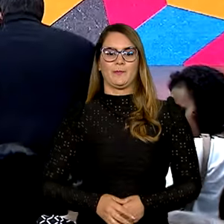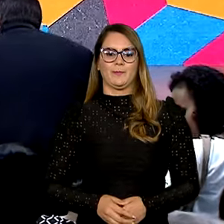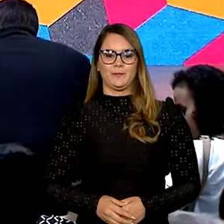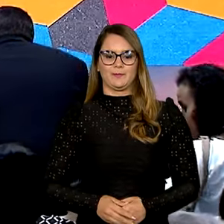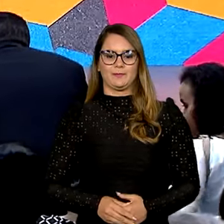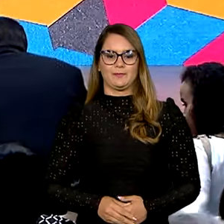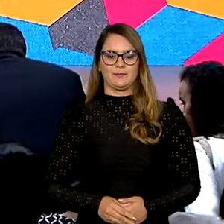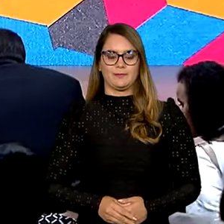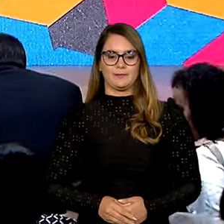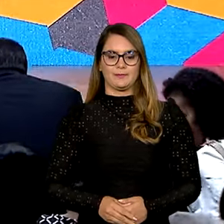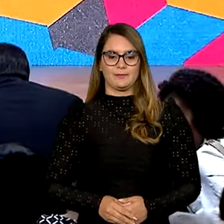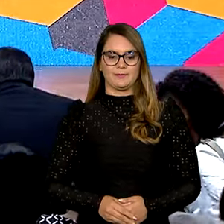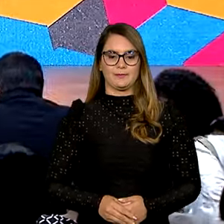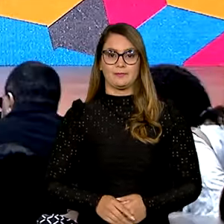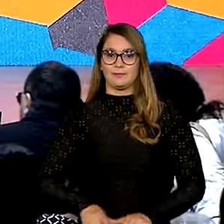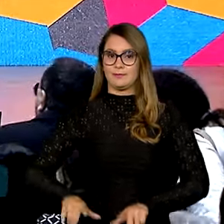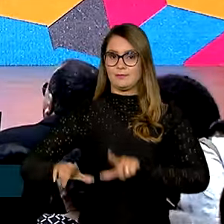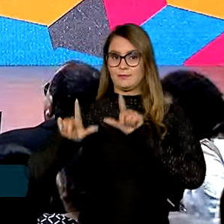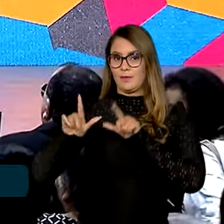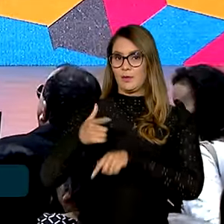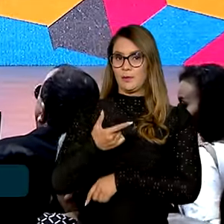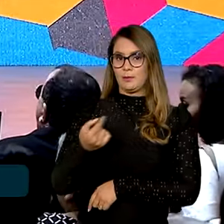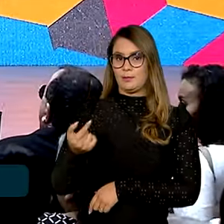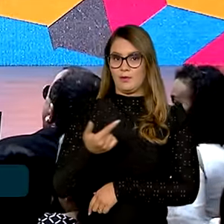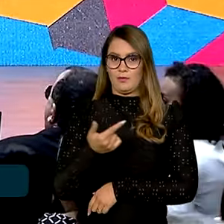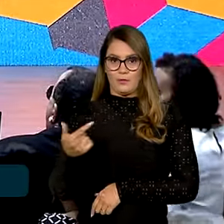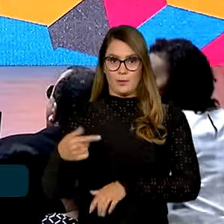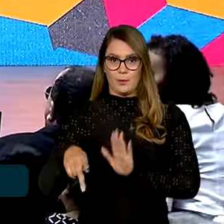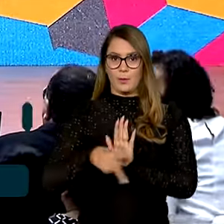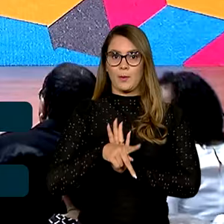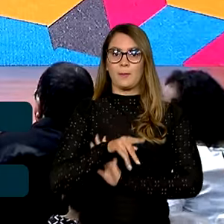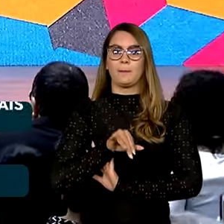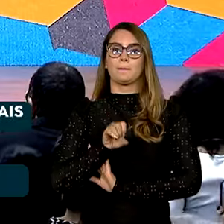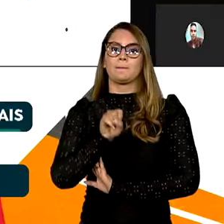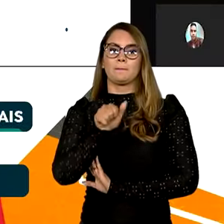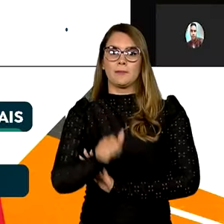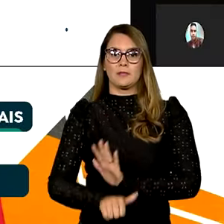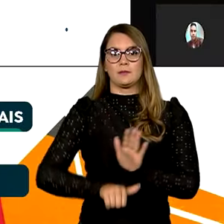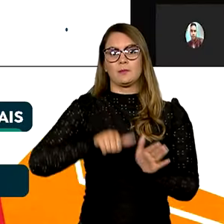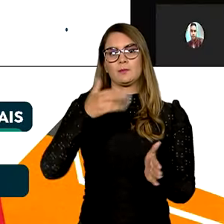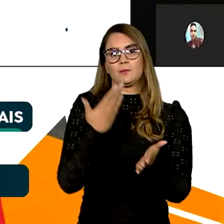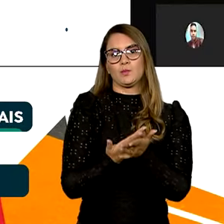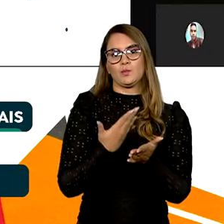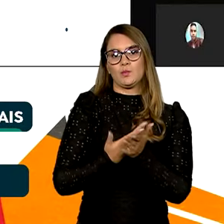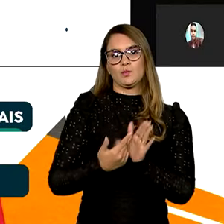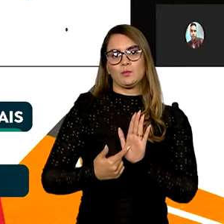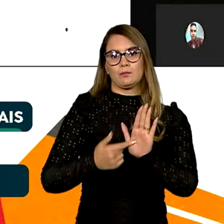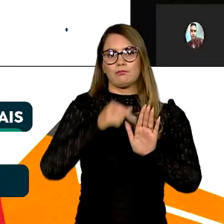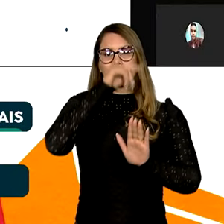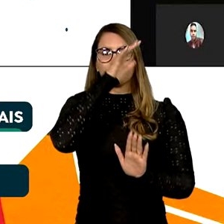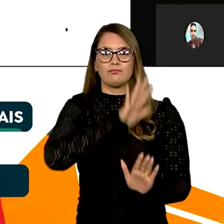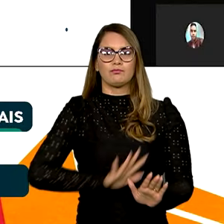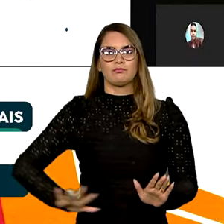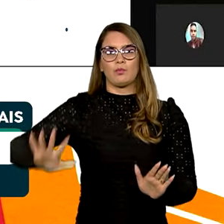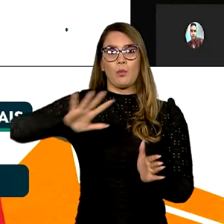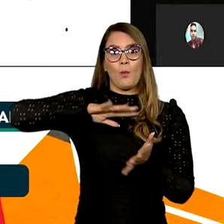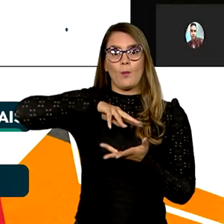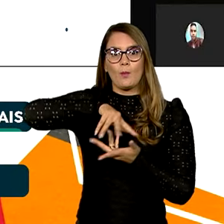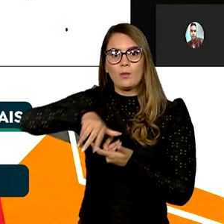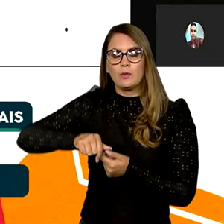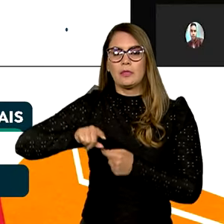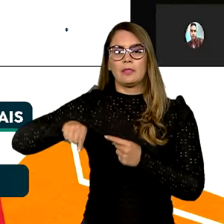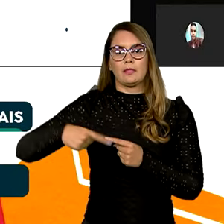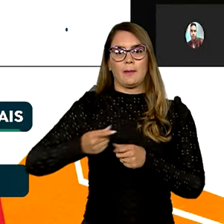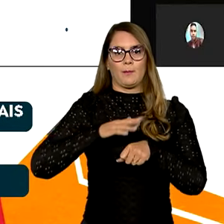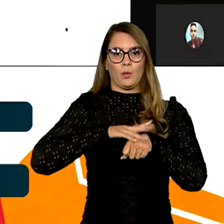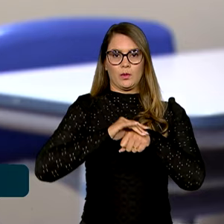A edição de 2022 do PISA foi o primeiro estudo realizado a nível mundial após a Covid